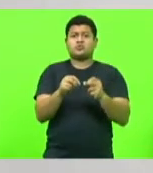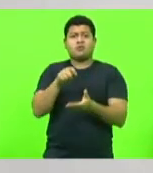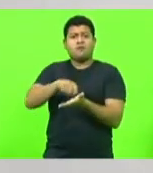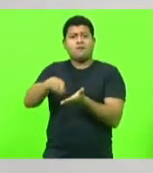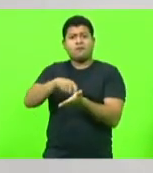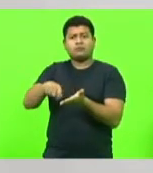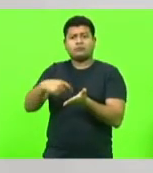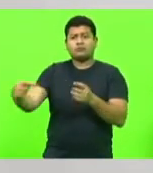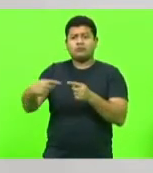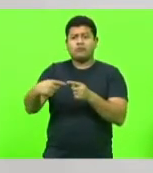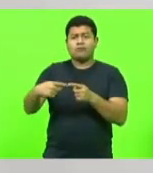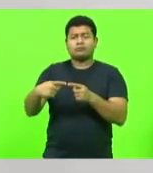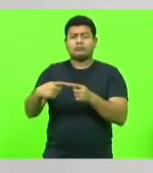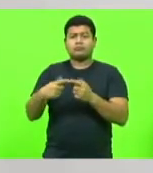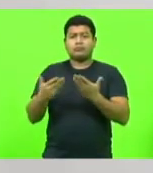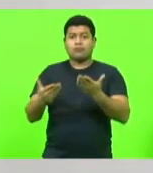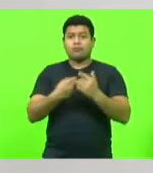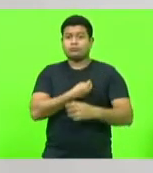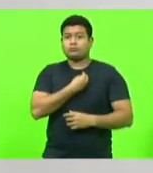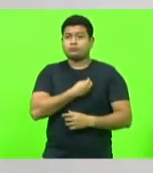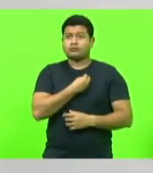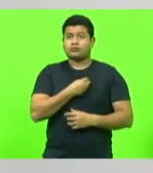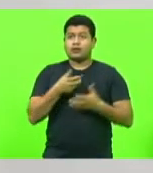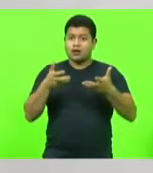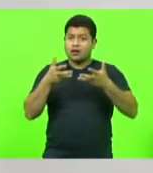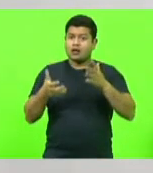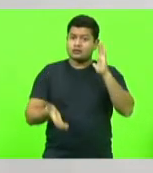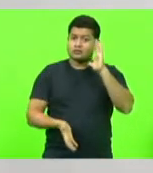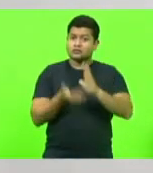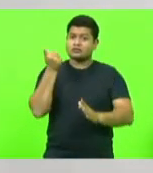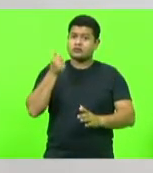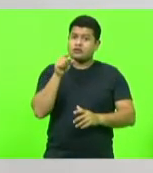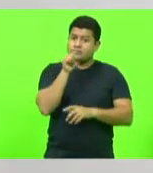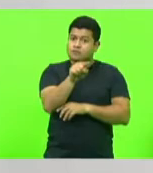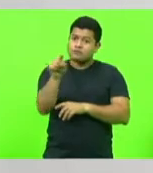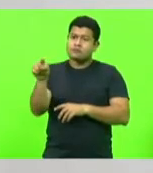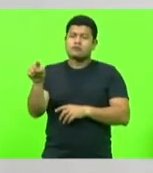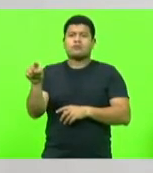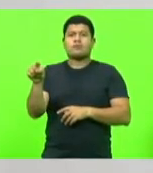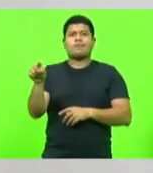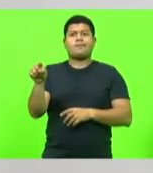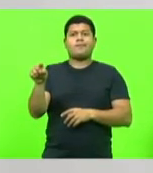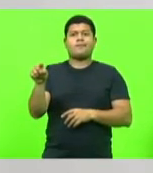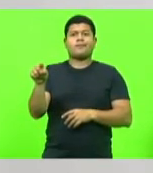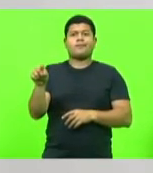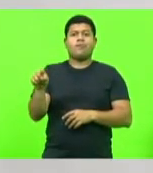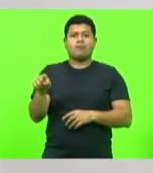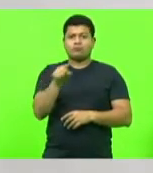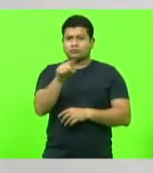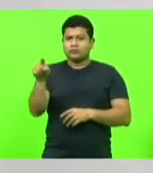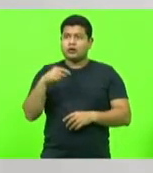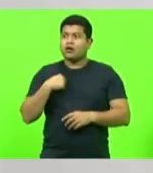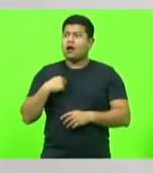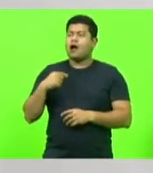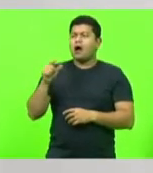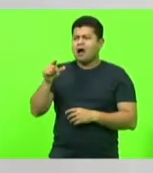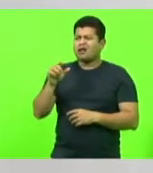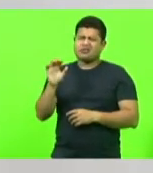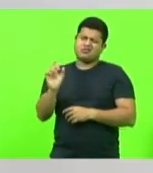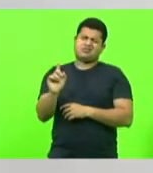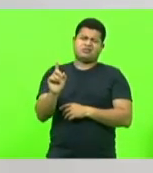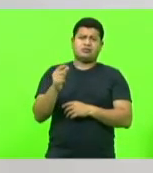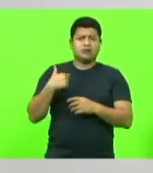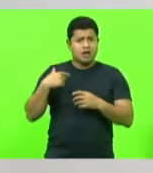livro representa na sua vida, é isso que eles querem tirar de vocês. Não se iludam com isso. É